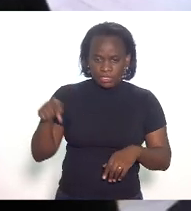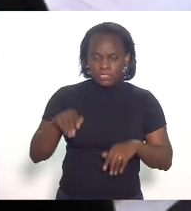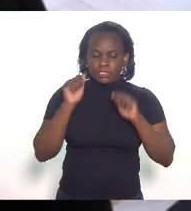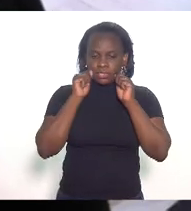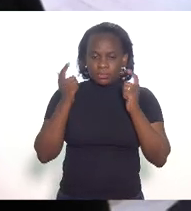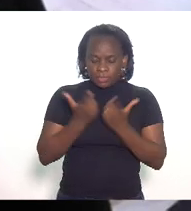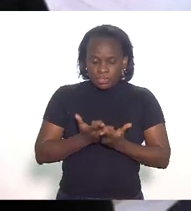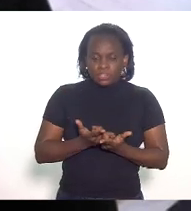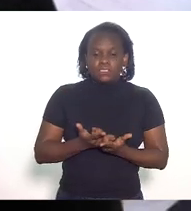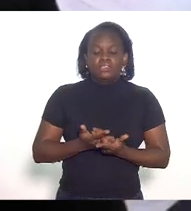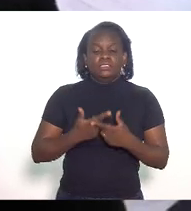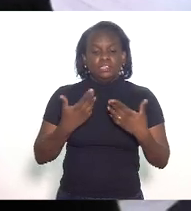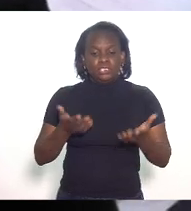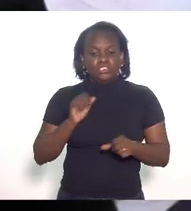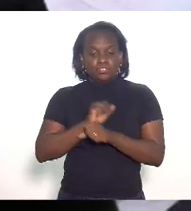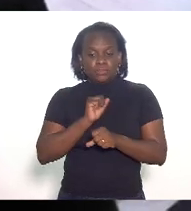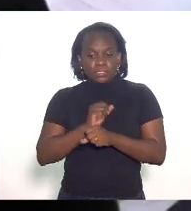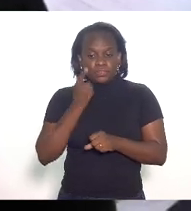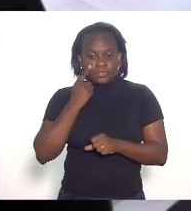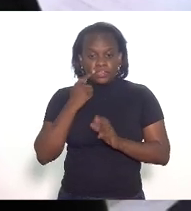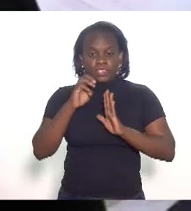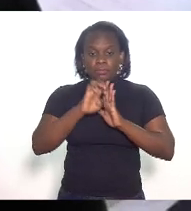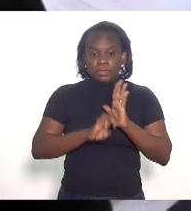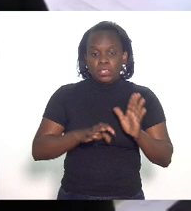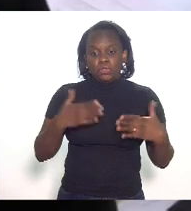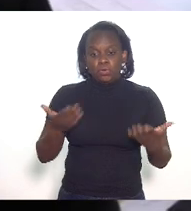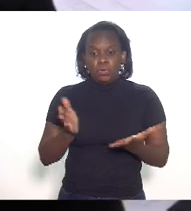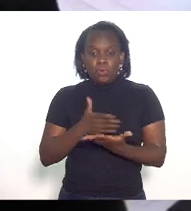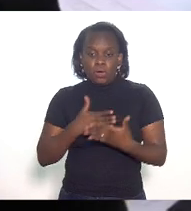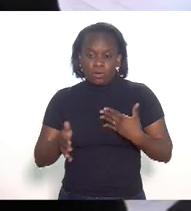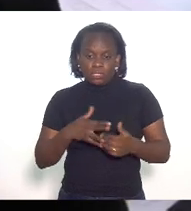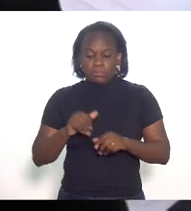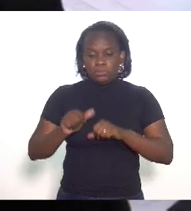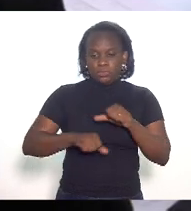obviamente esperamos que as emendas ou qualquer alteração que seja